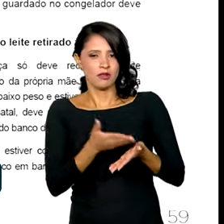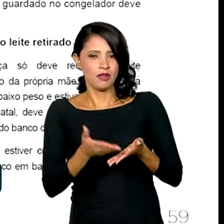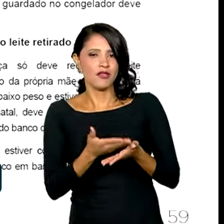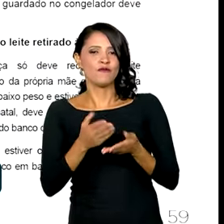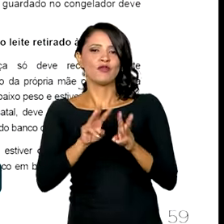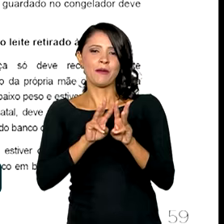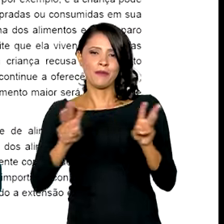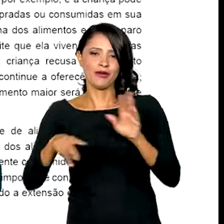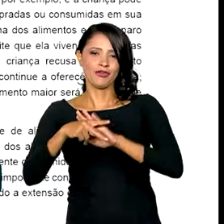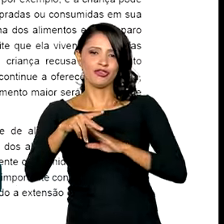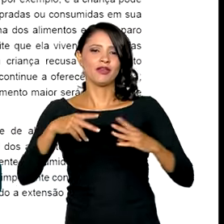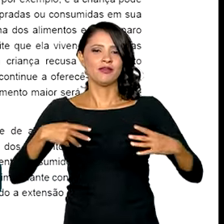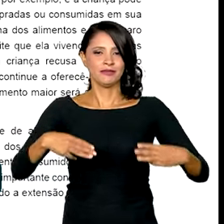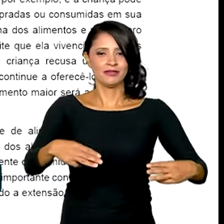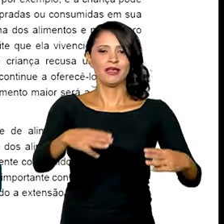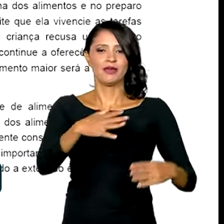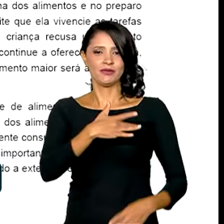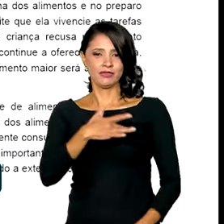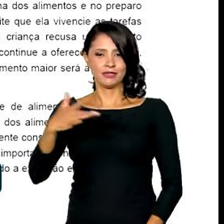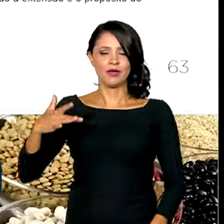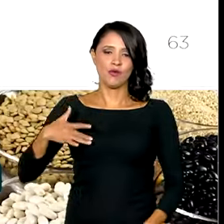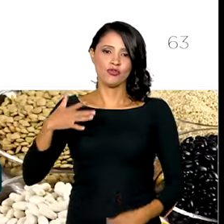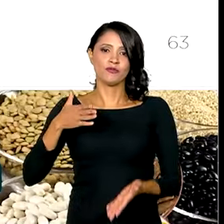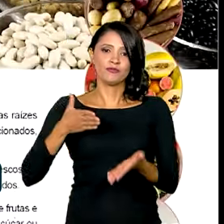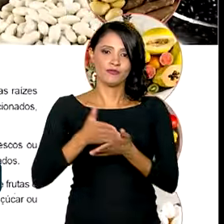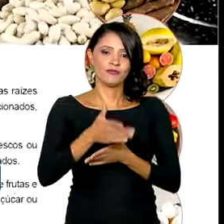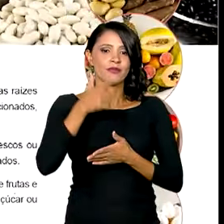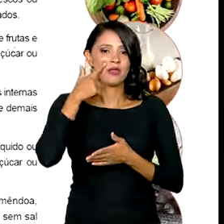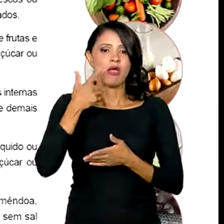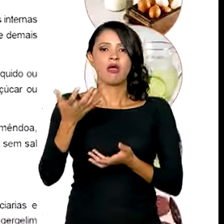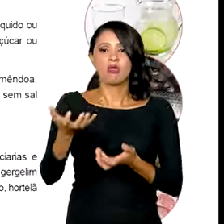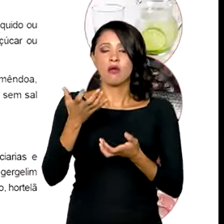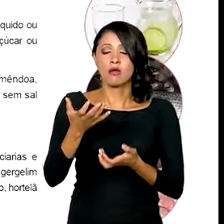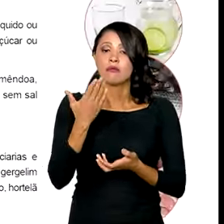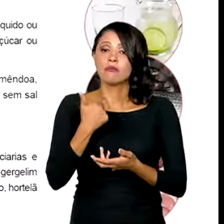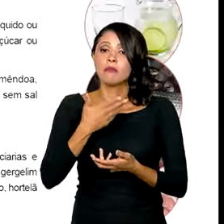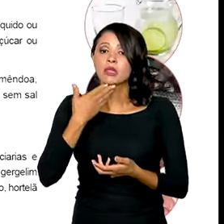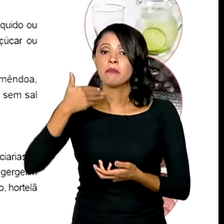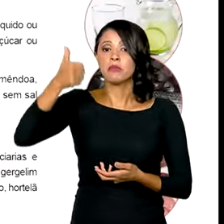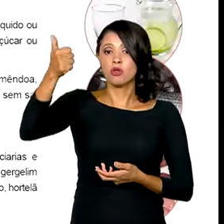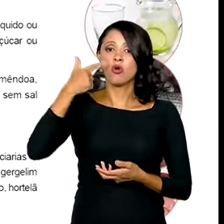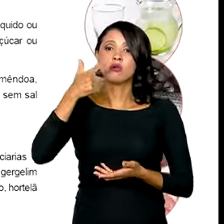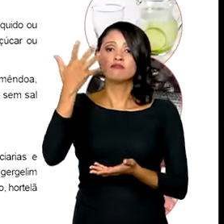Ministério da Saúde. Basta acessar a guia Eu Quero Me Alimentar Melhor e baixar a cartilha.